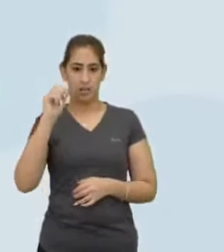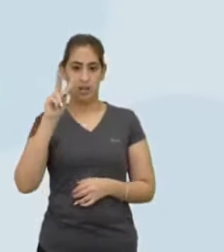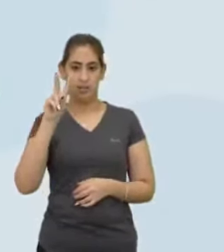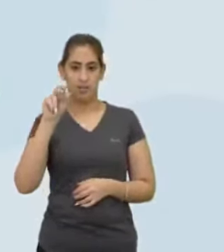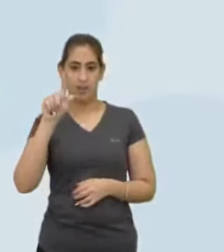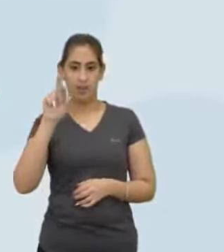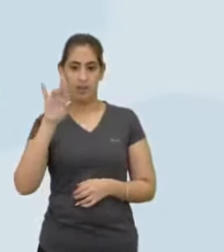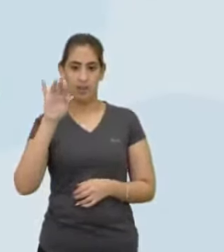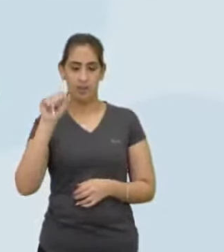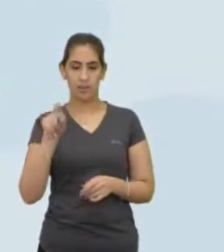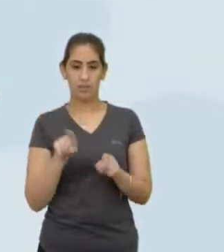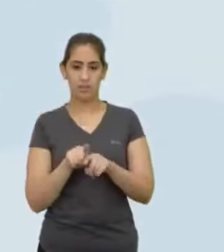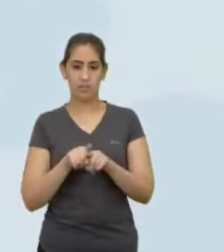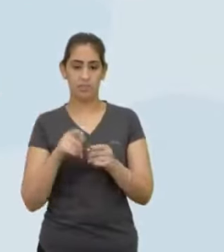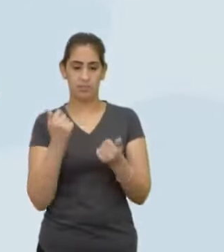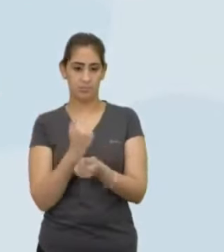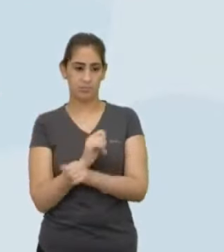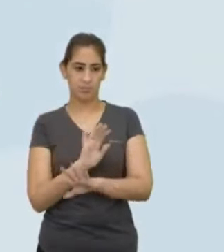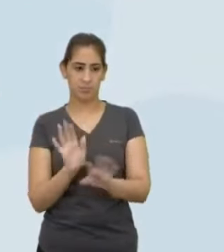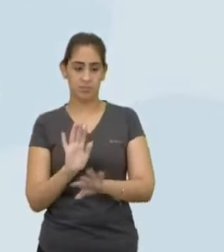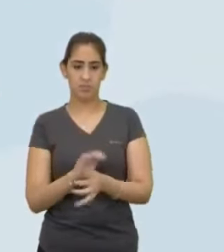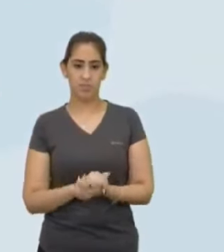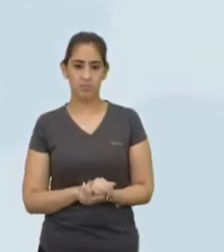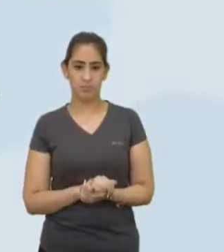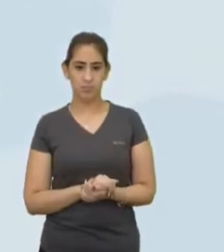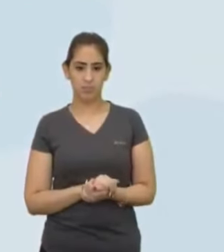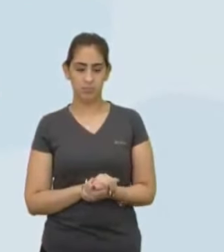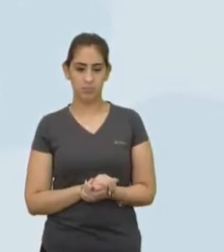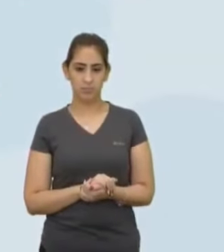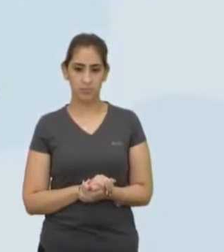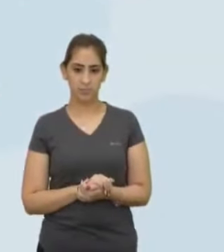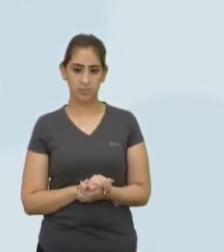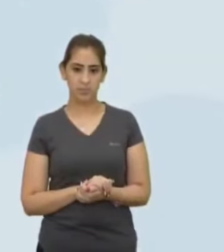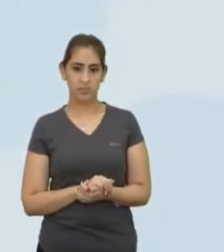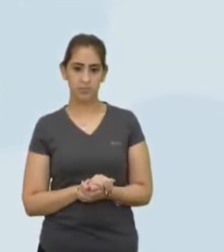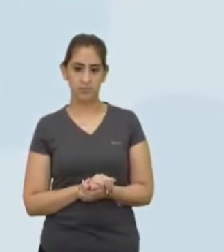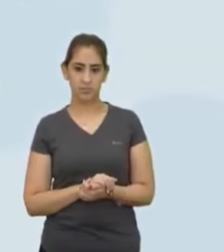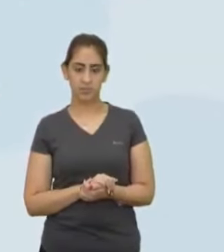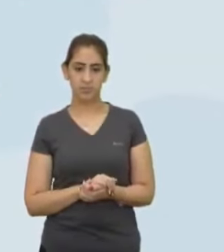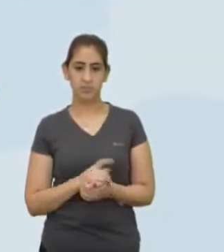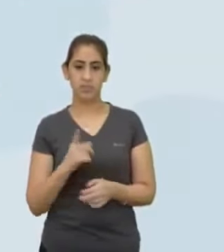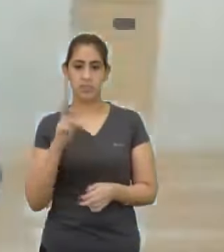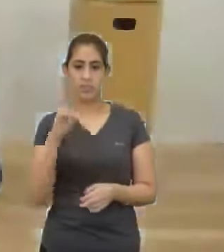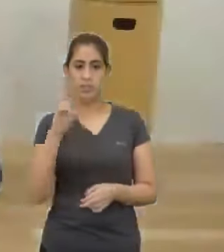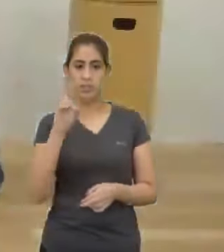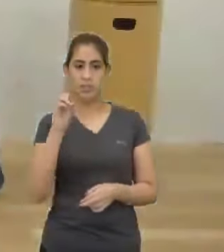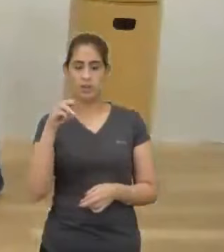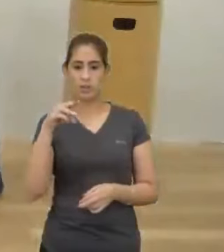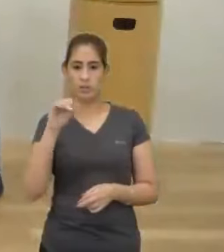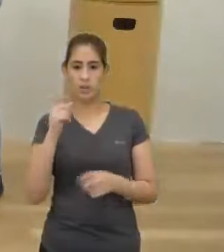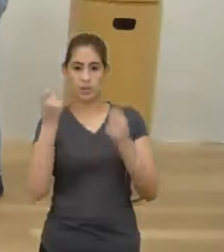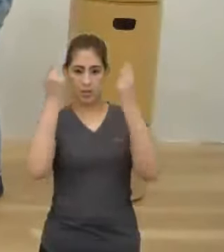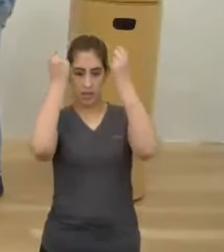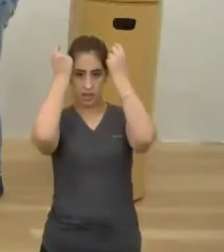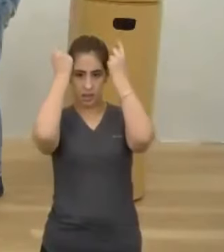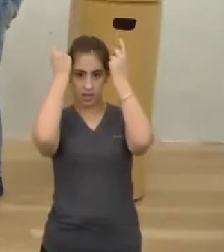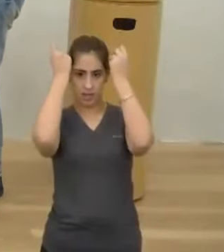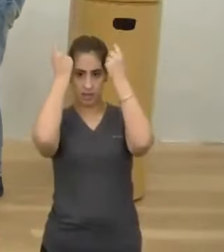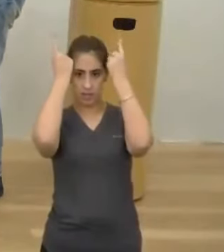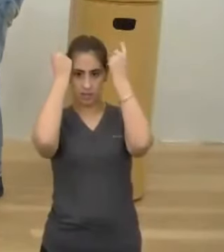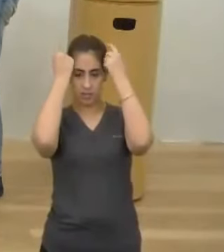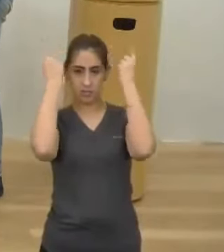Gente Janás Janás Você lembra da Grécia Antiga? Sim De Roma Né? Ou seja